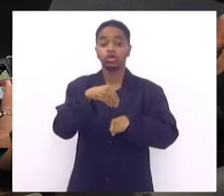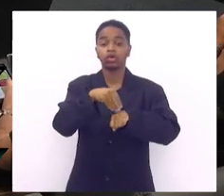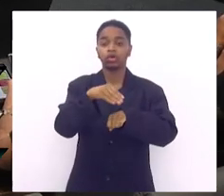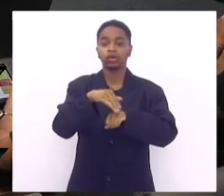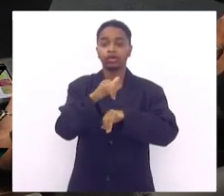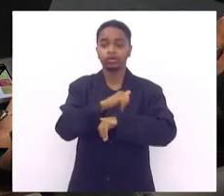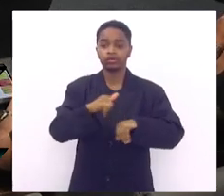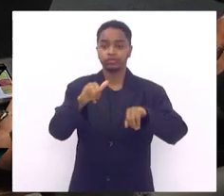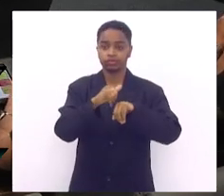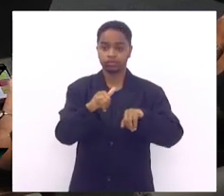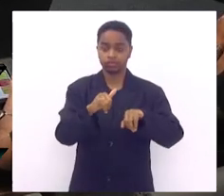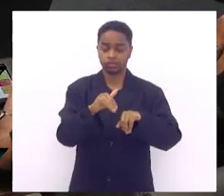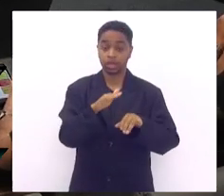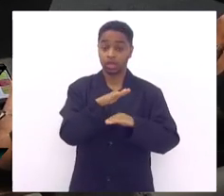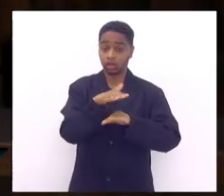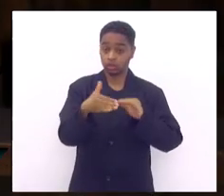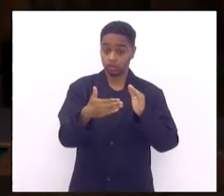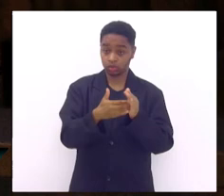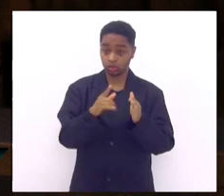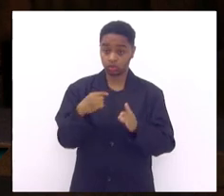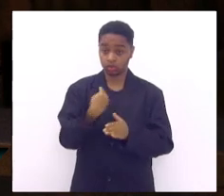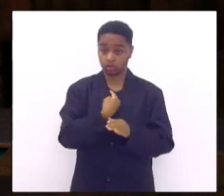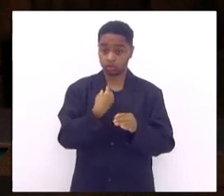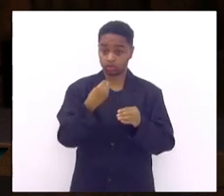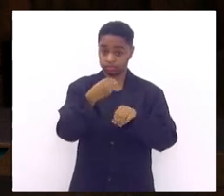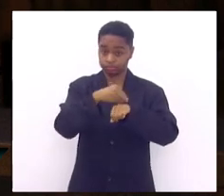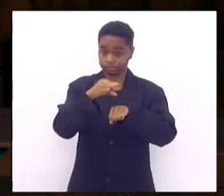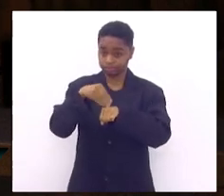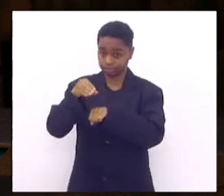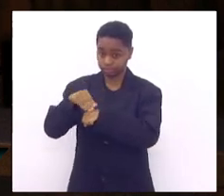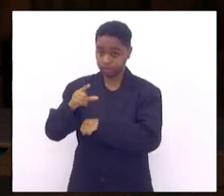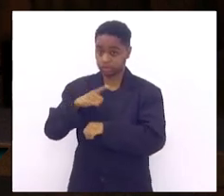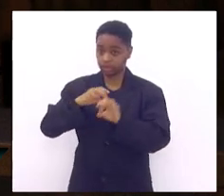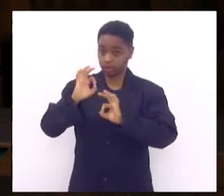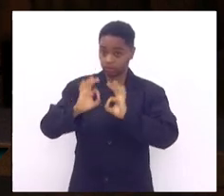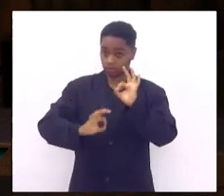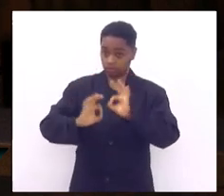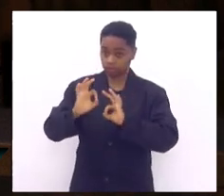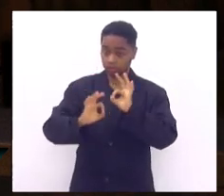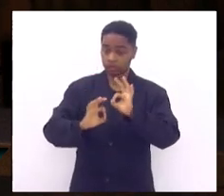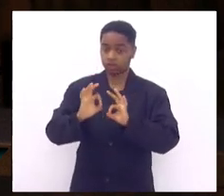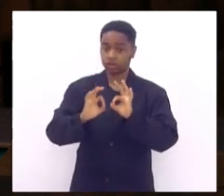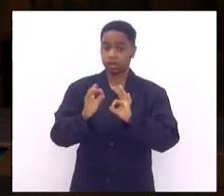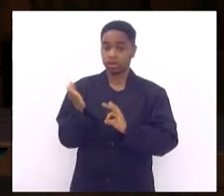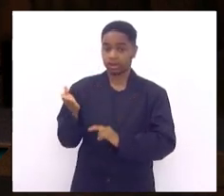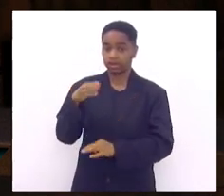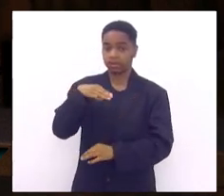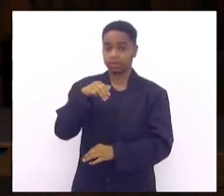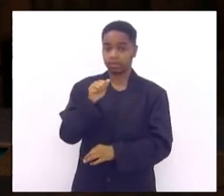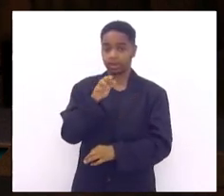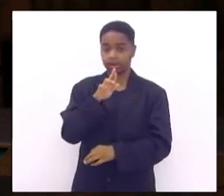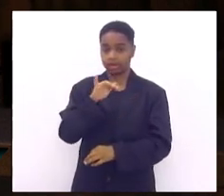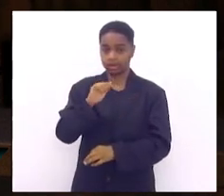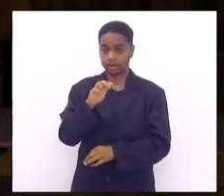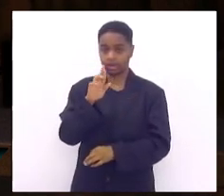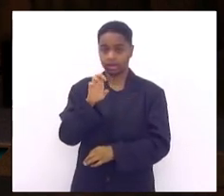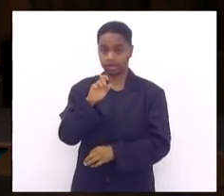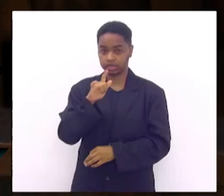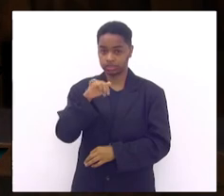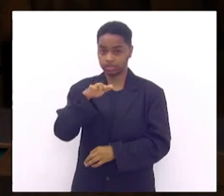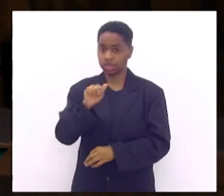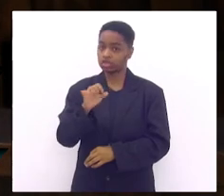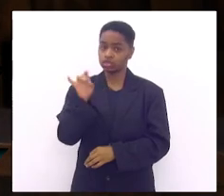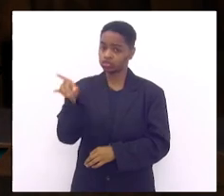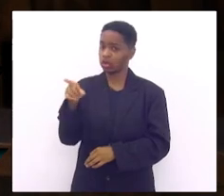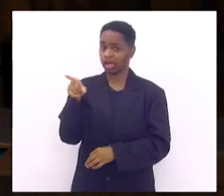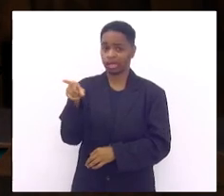seguinte tudo que aqui foi colocado foi planejado e elaborado pela doutora Maria Regina Gonçalves só ela